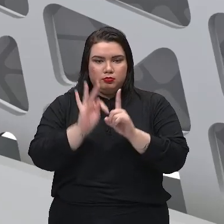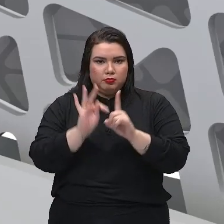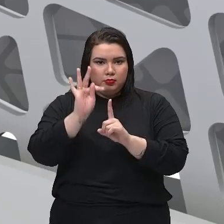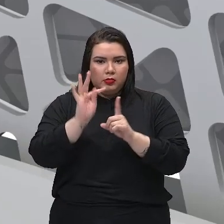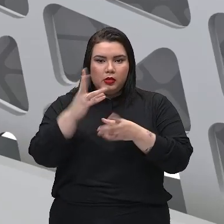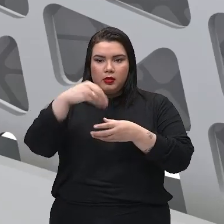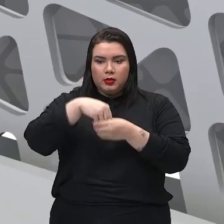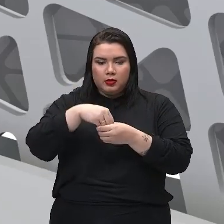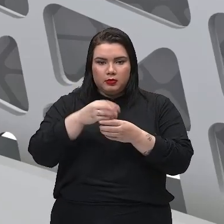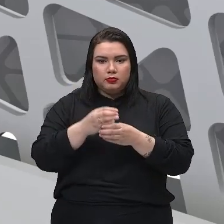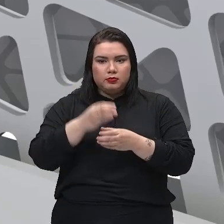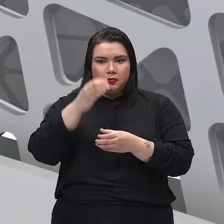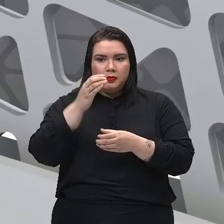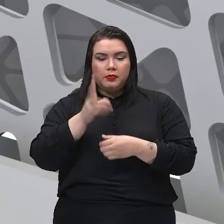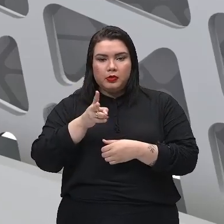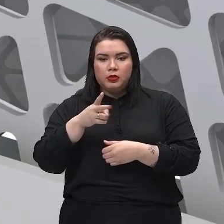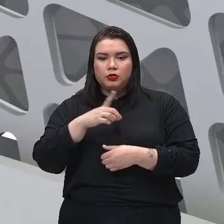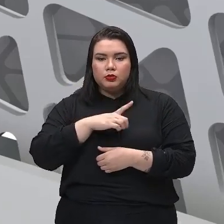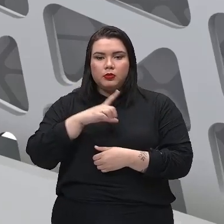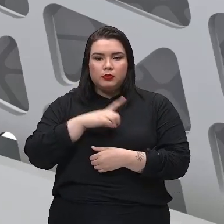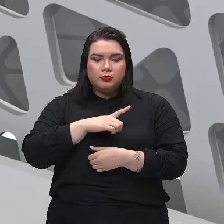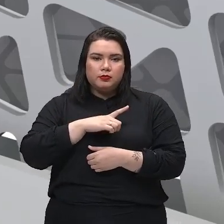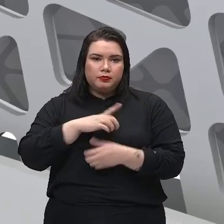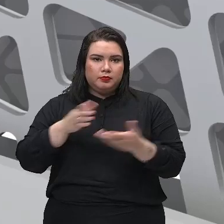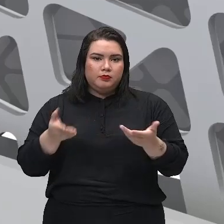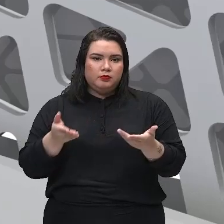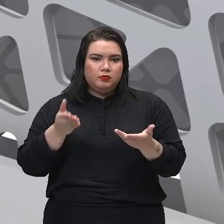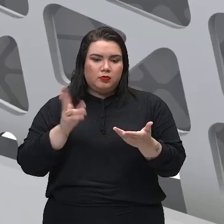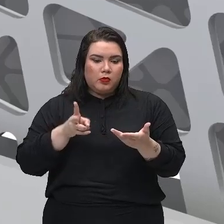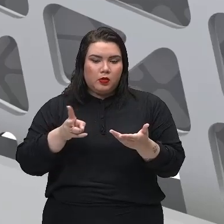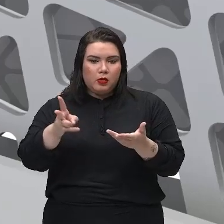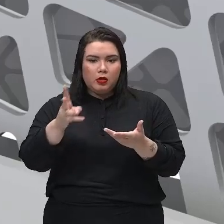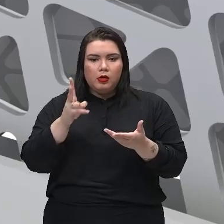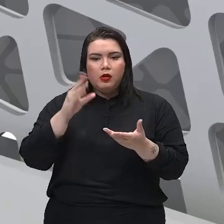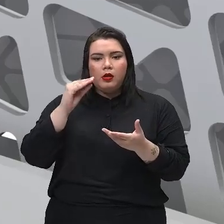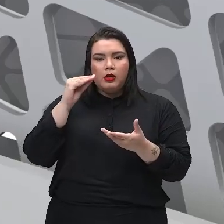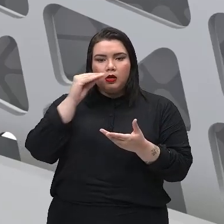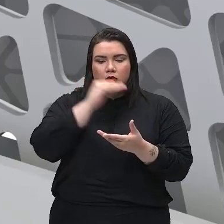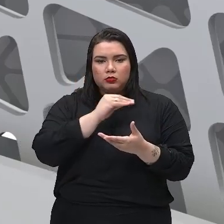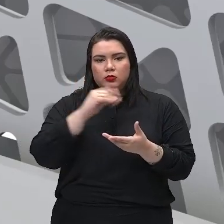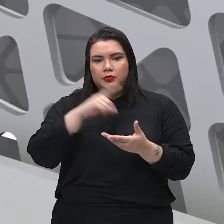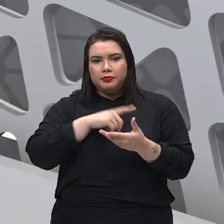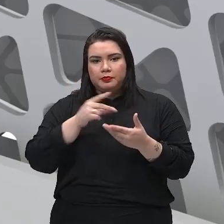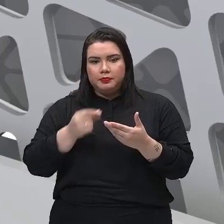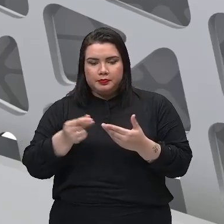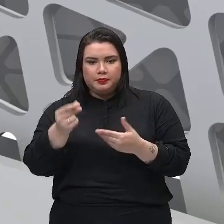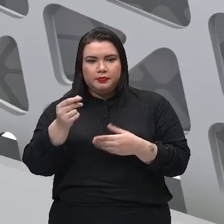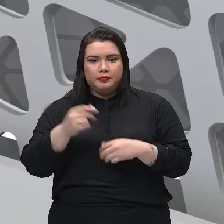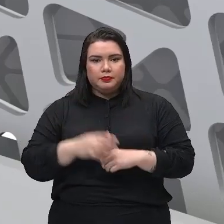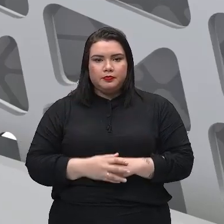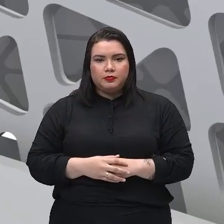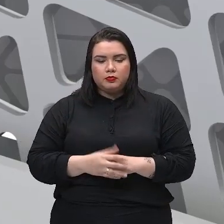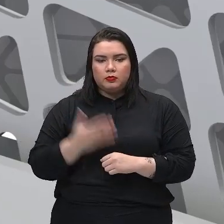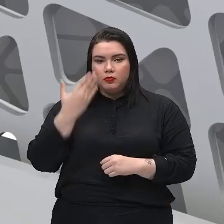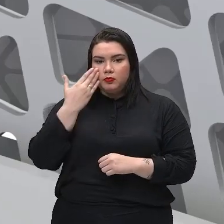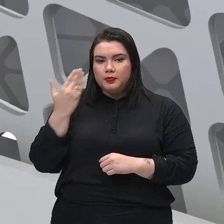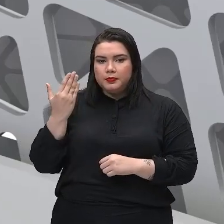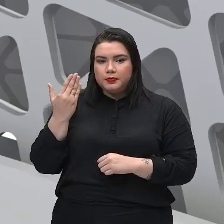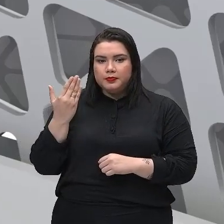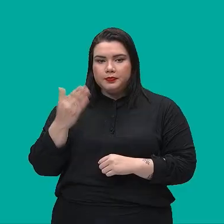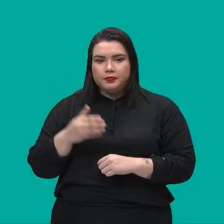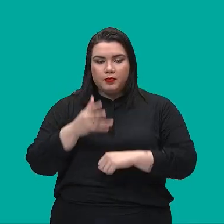líquido se mantém presente, se mantém constante por muito mais tempo. Veja nesse vídeo aí.